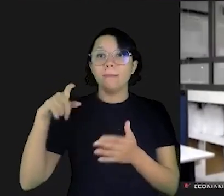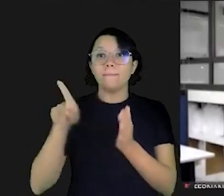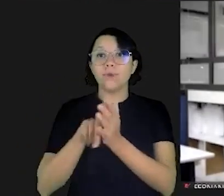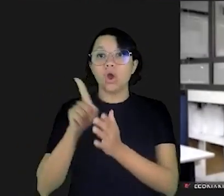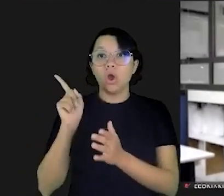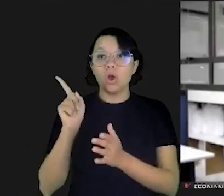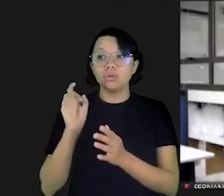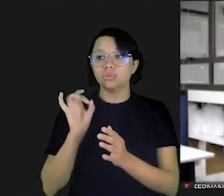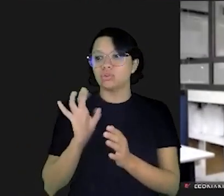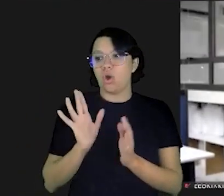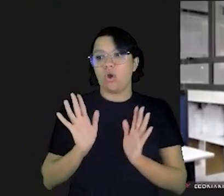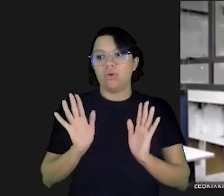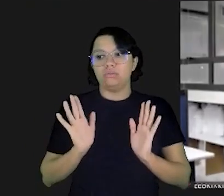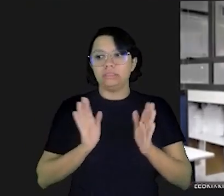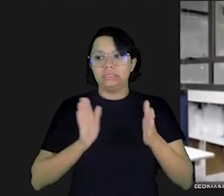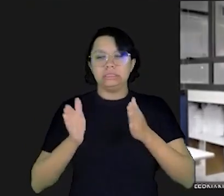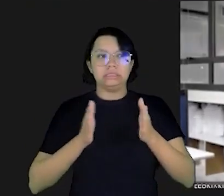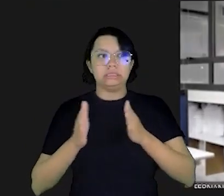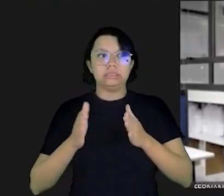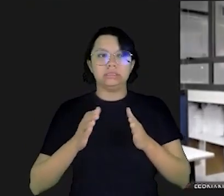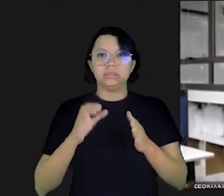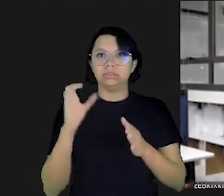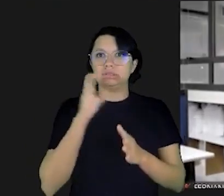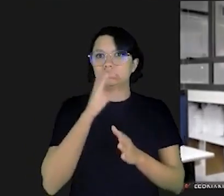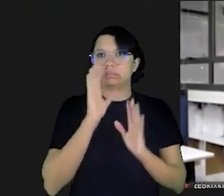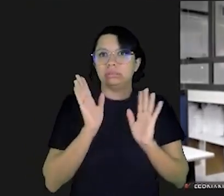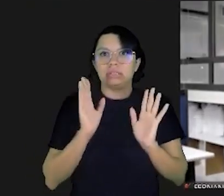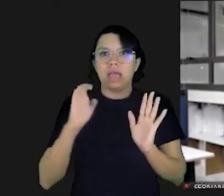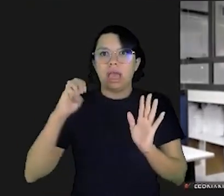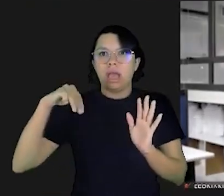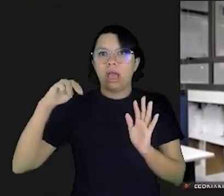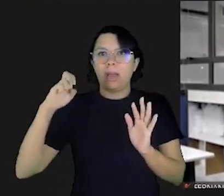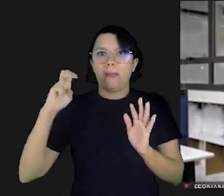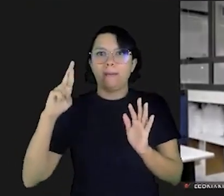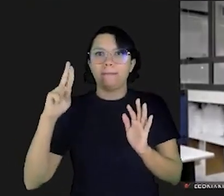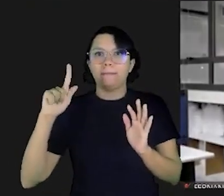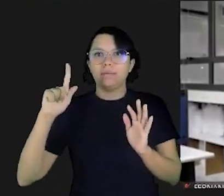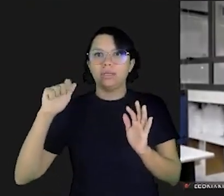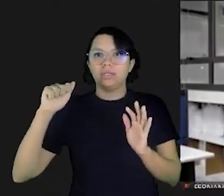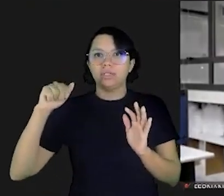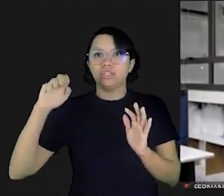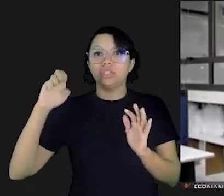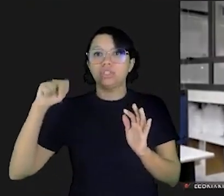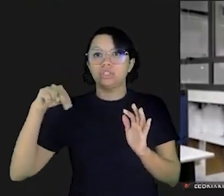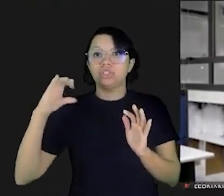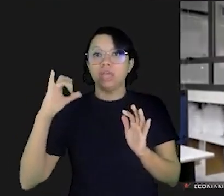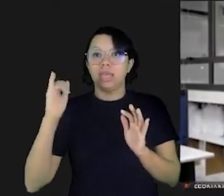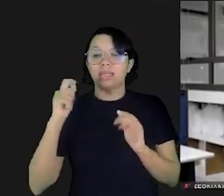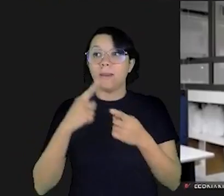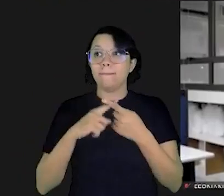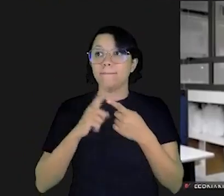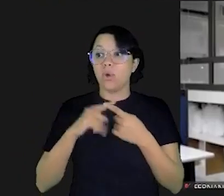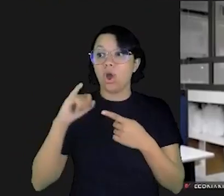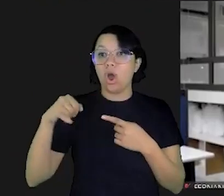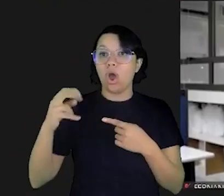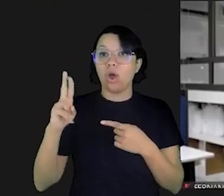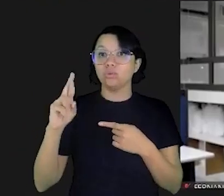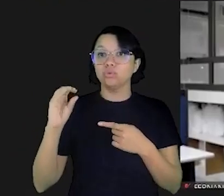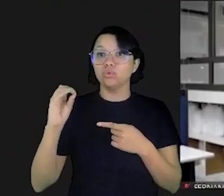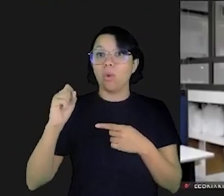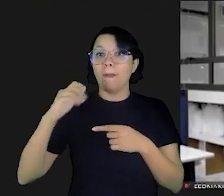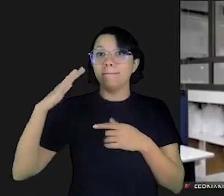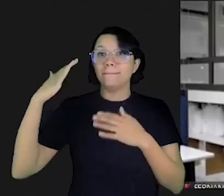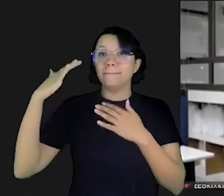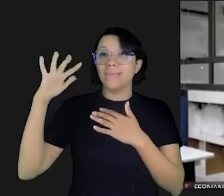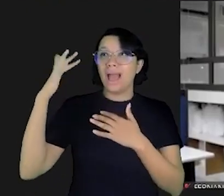só numa situação assim de emergência da emergência porque são as taxas de juros mais altas